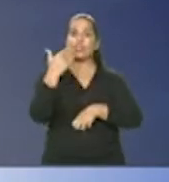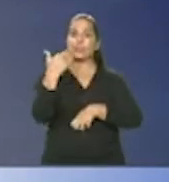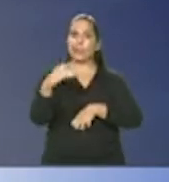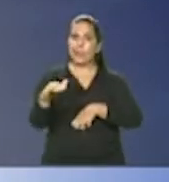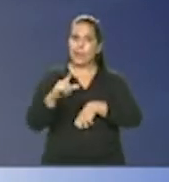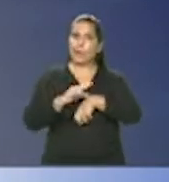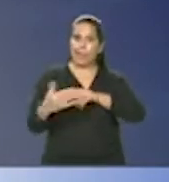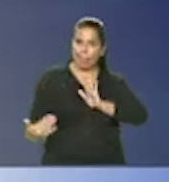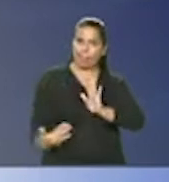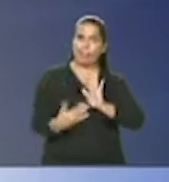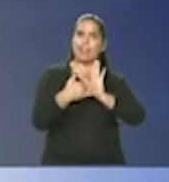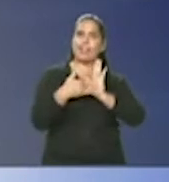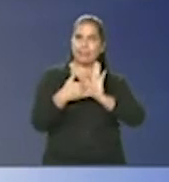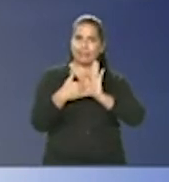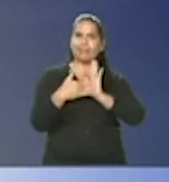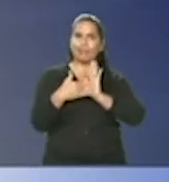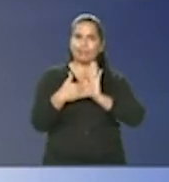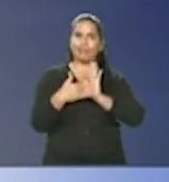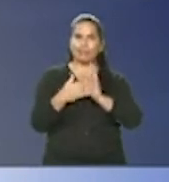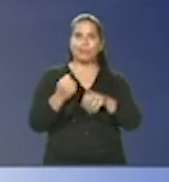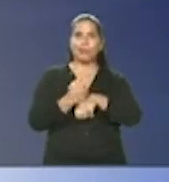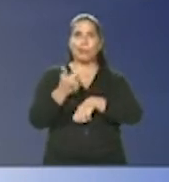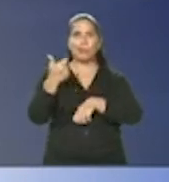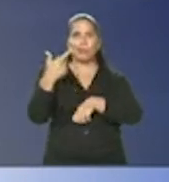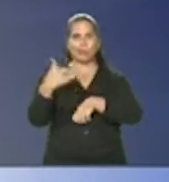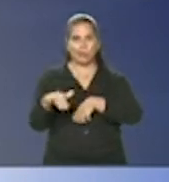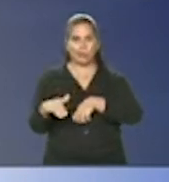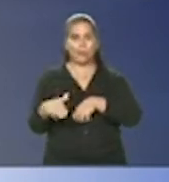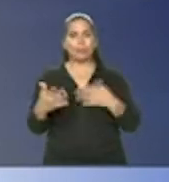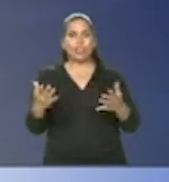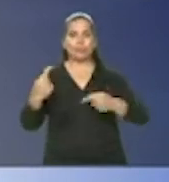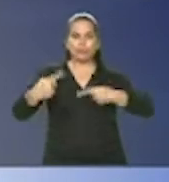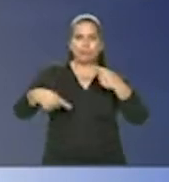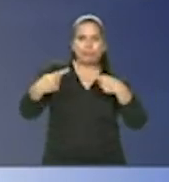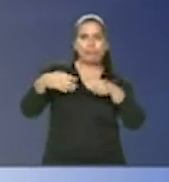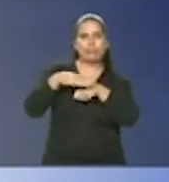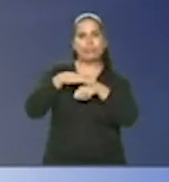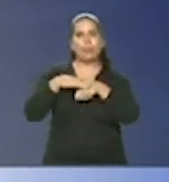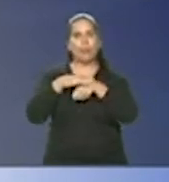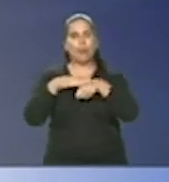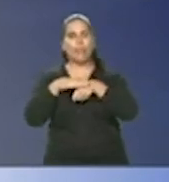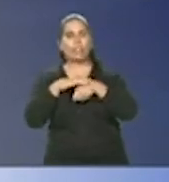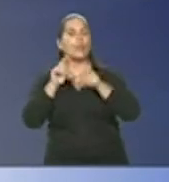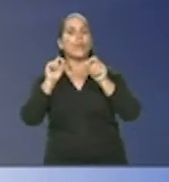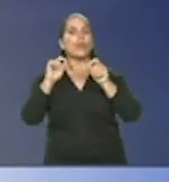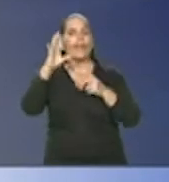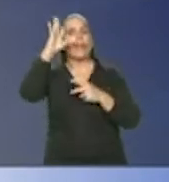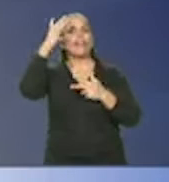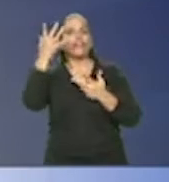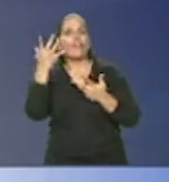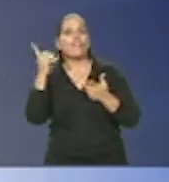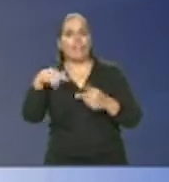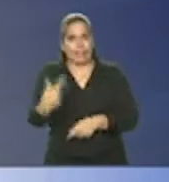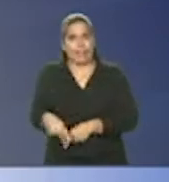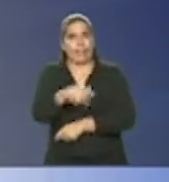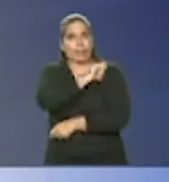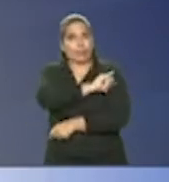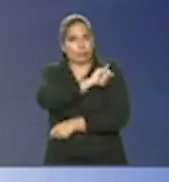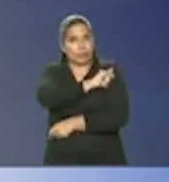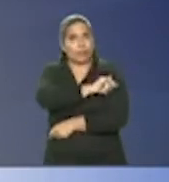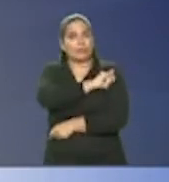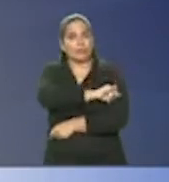reunião foi até meio dia e meio, e nós tratamos sobre as medidas tomadas no Rio de Janeiro,